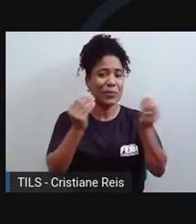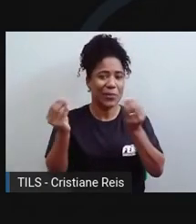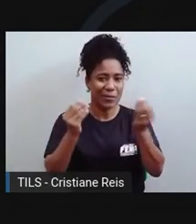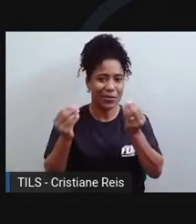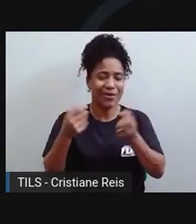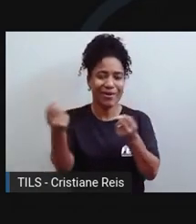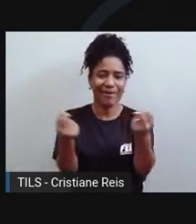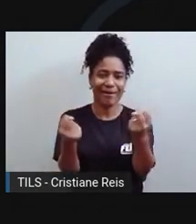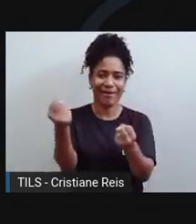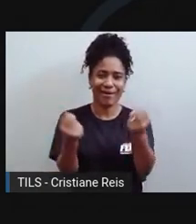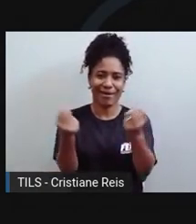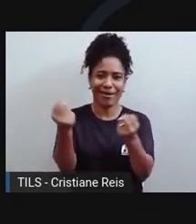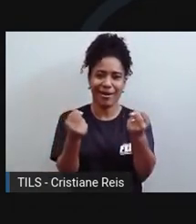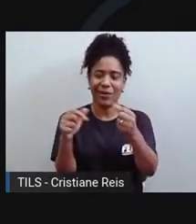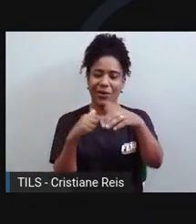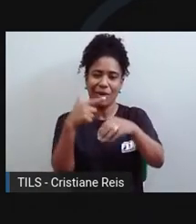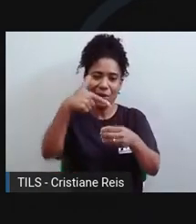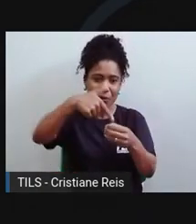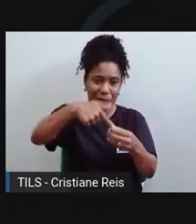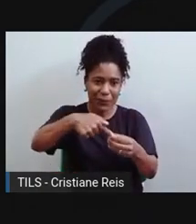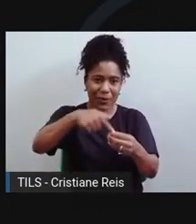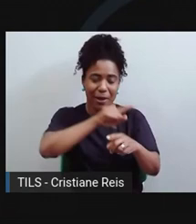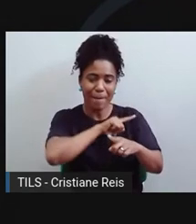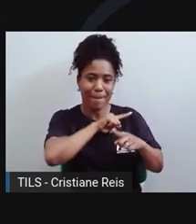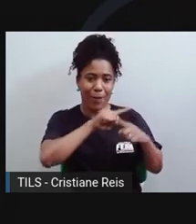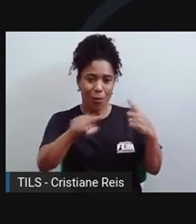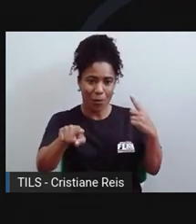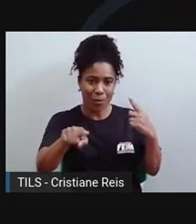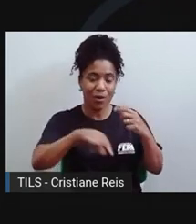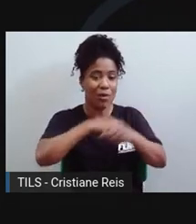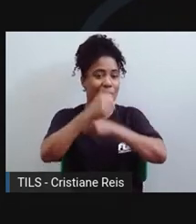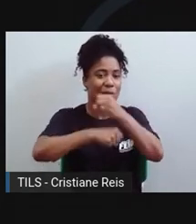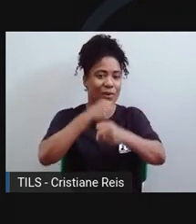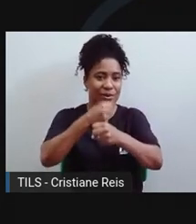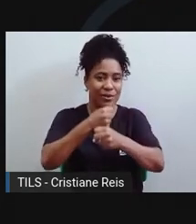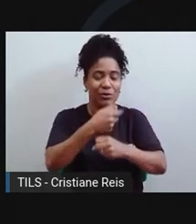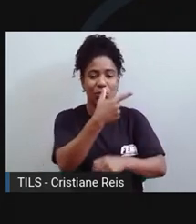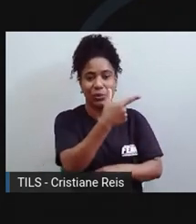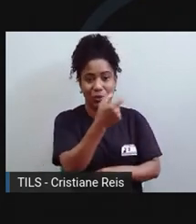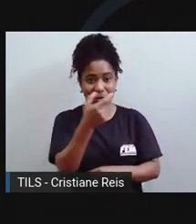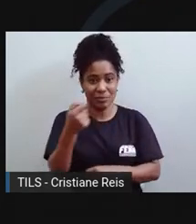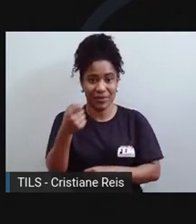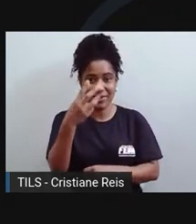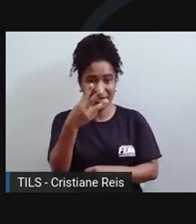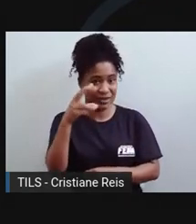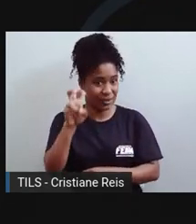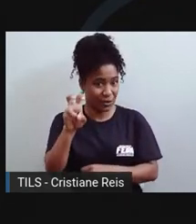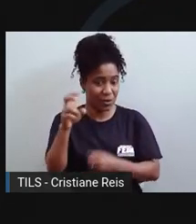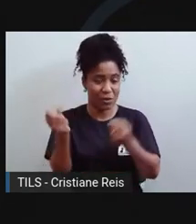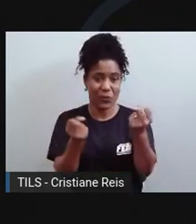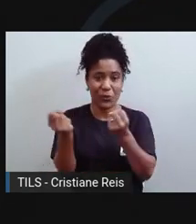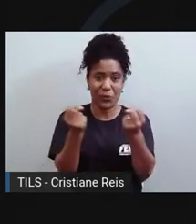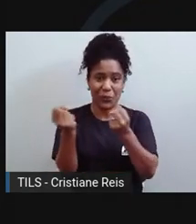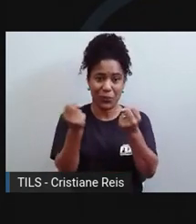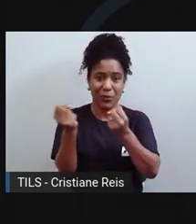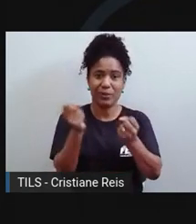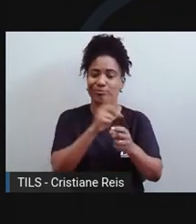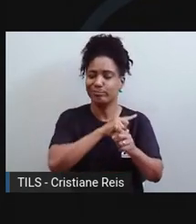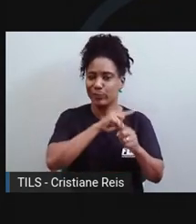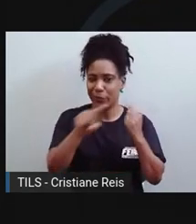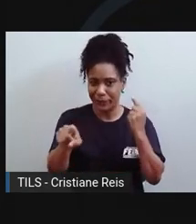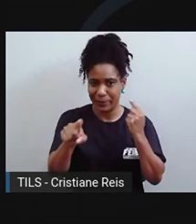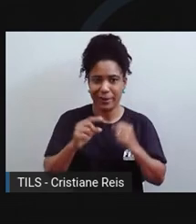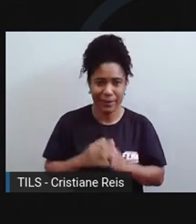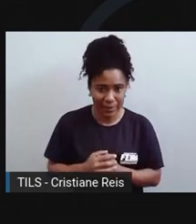veículos movidos a combustíveis fósseis a partir de 2035. Cientistas alertam que, além de diminuir a poluição